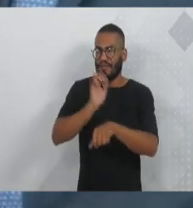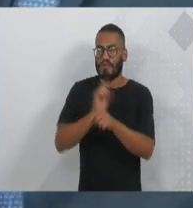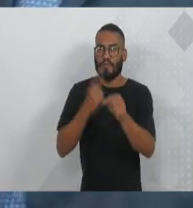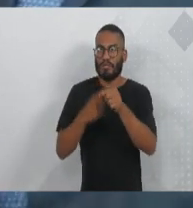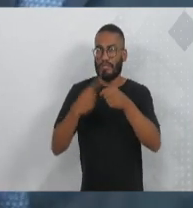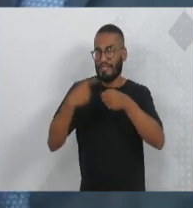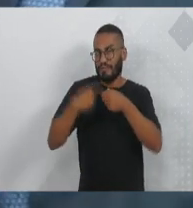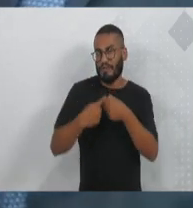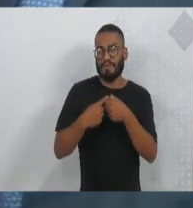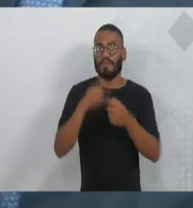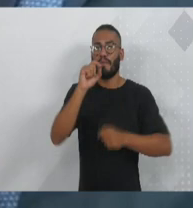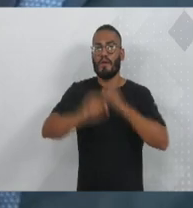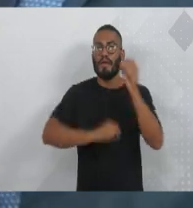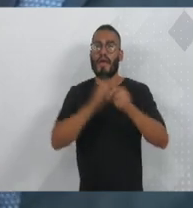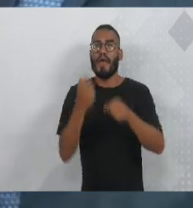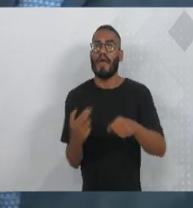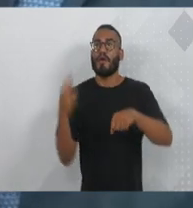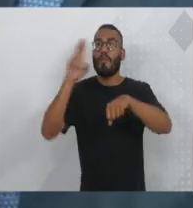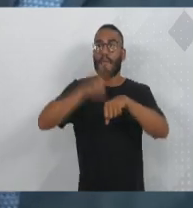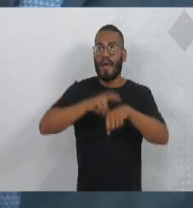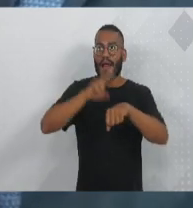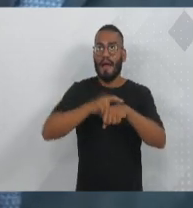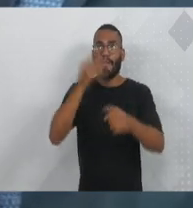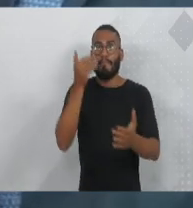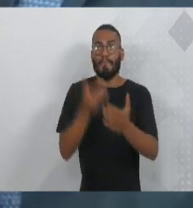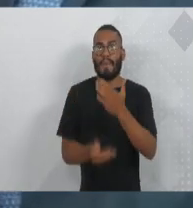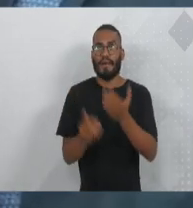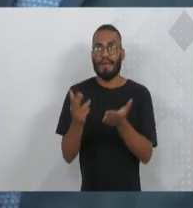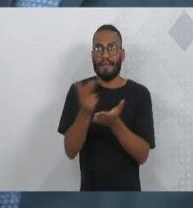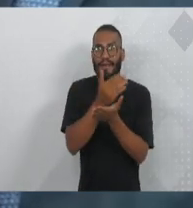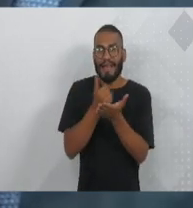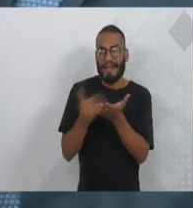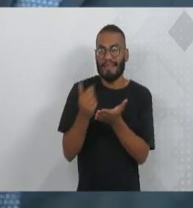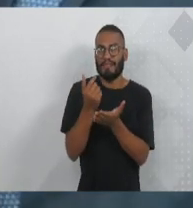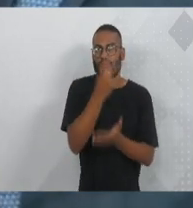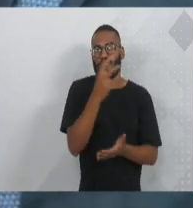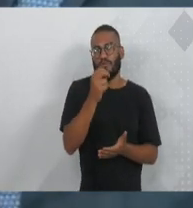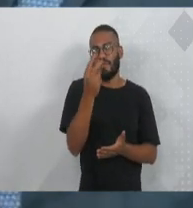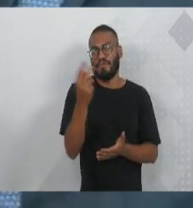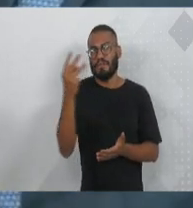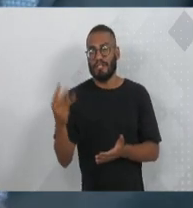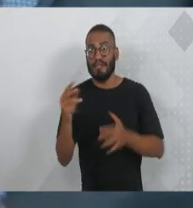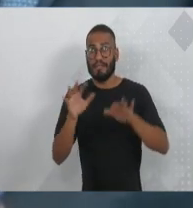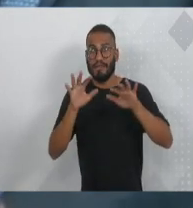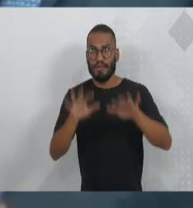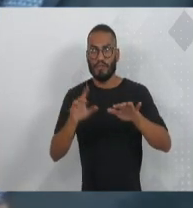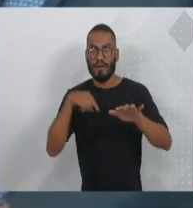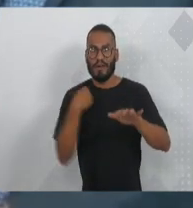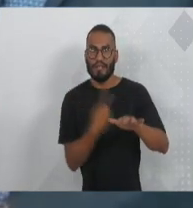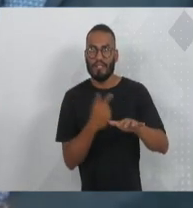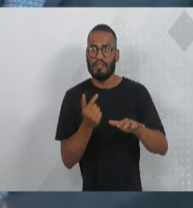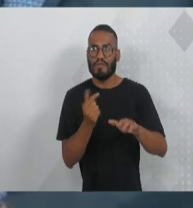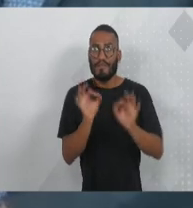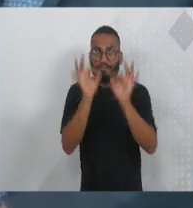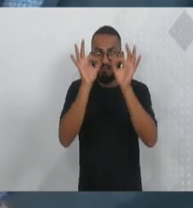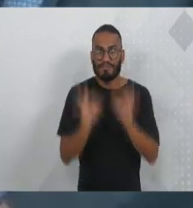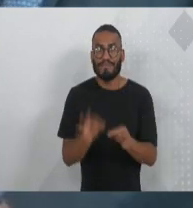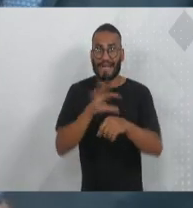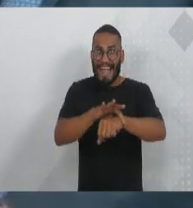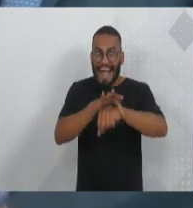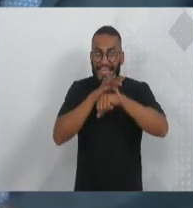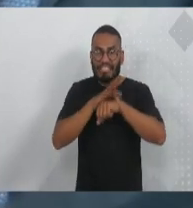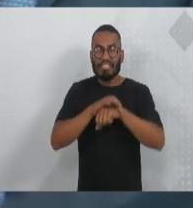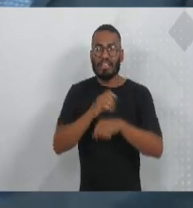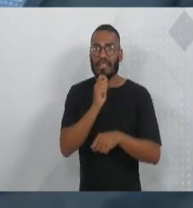municípios para recuperar as perdas da arrecadação em 2023. Com isso, nós vamos assegurar que